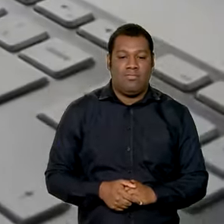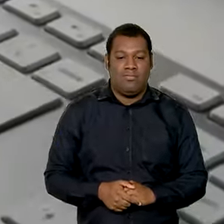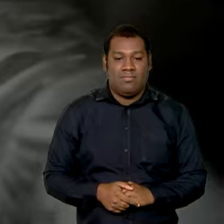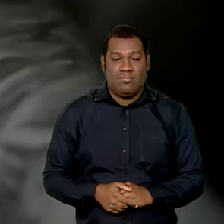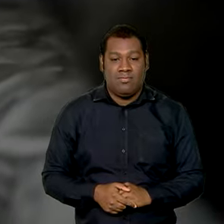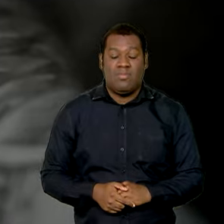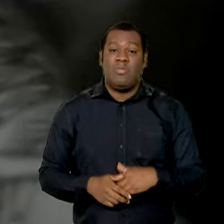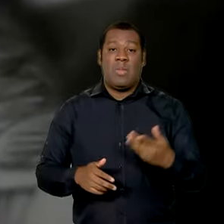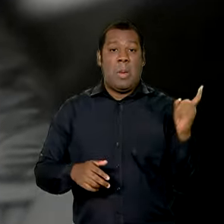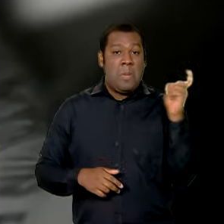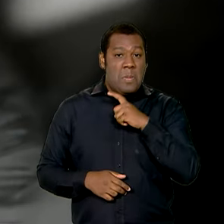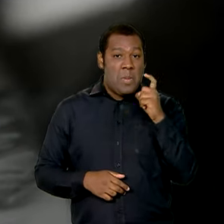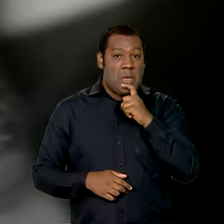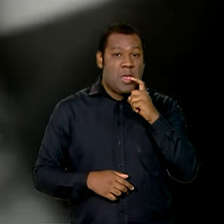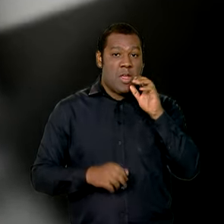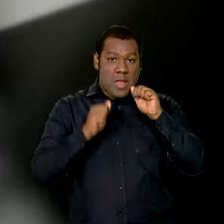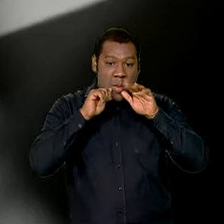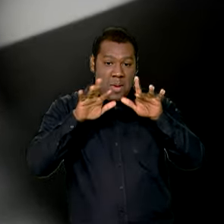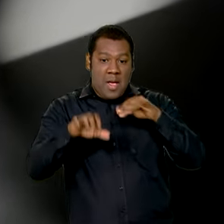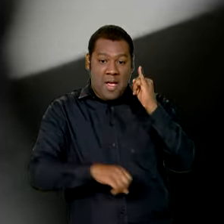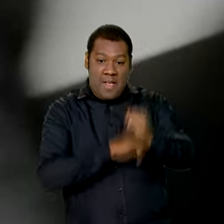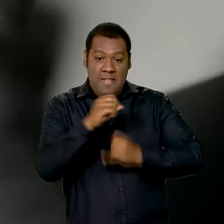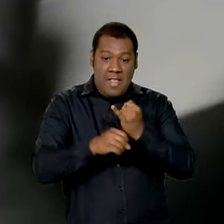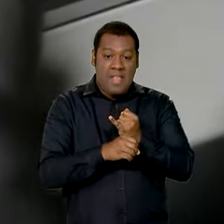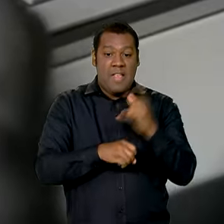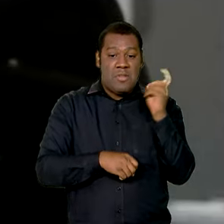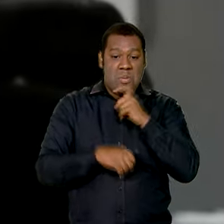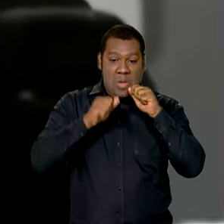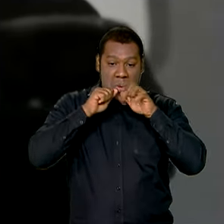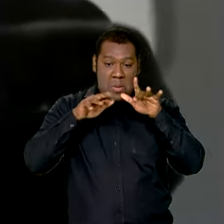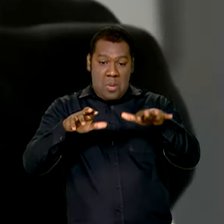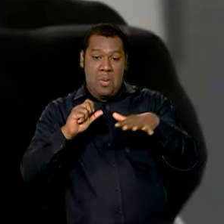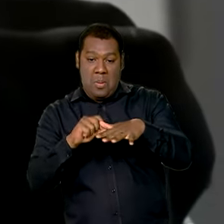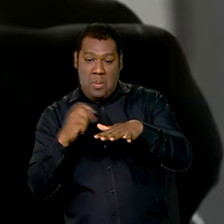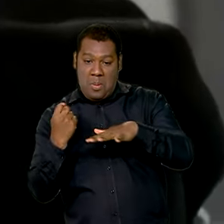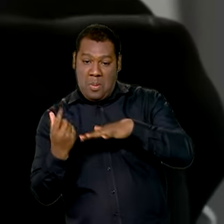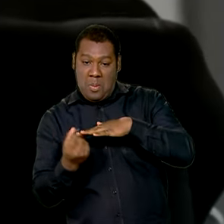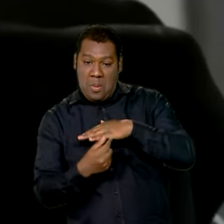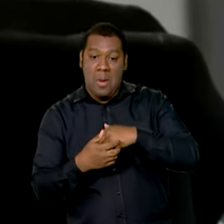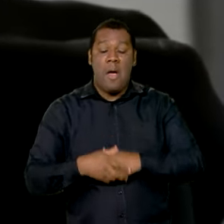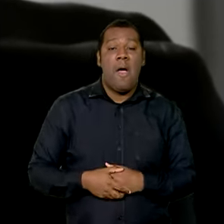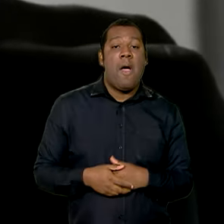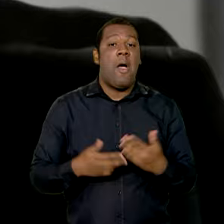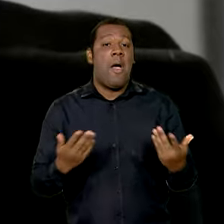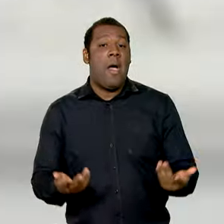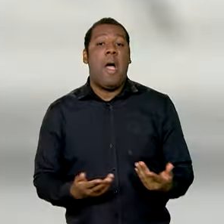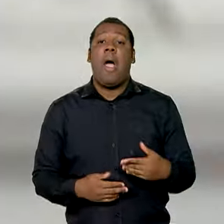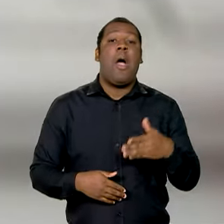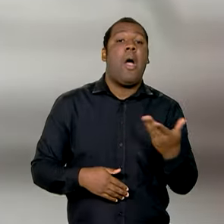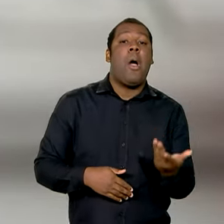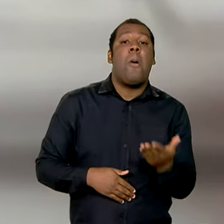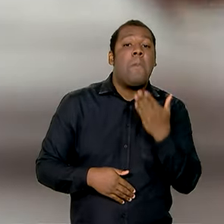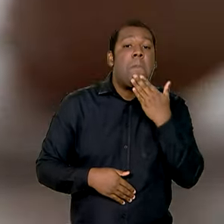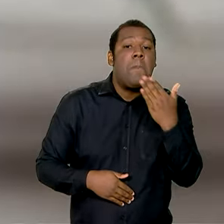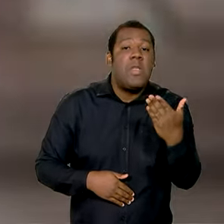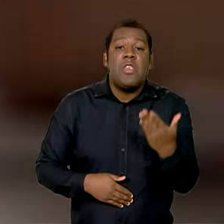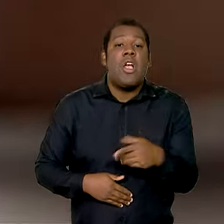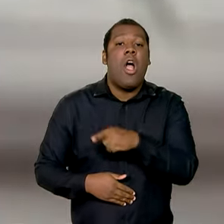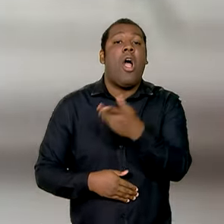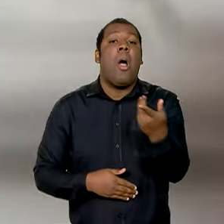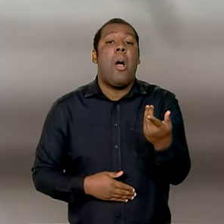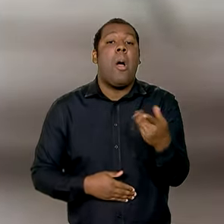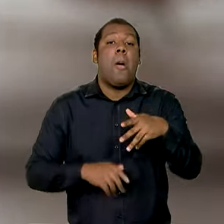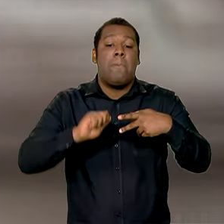Páginas falsas na internet estão cobrando valores indevidos a serem pagos via PIX para inscrição no